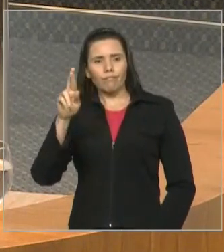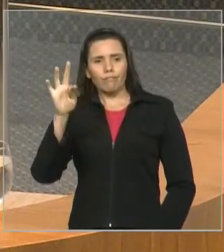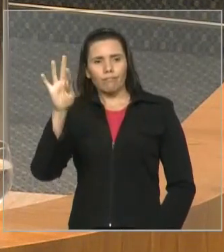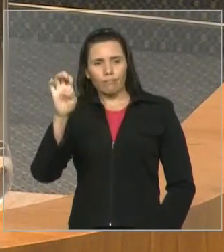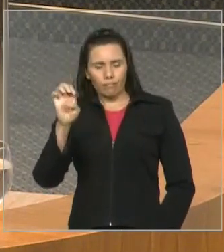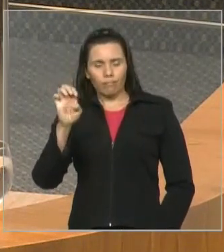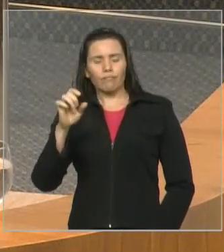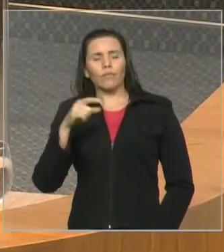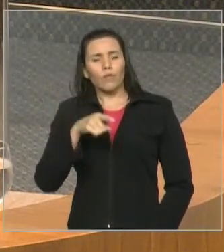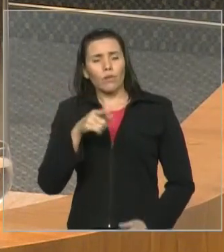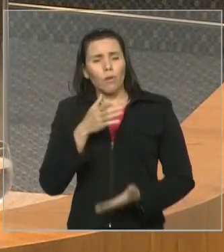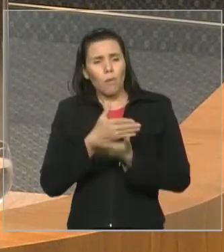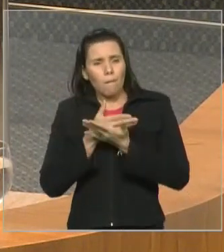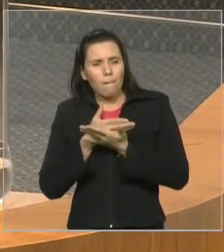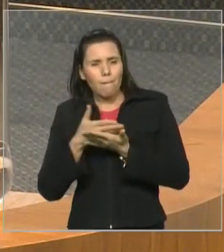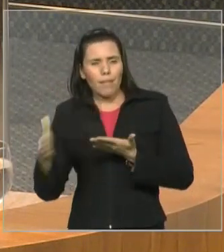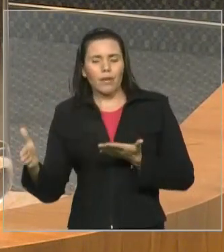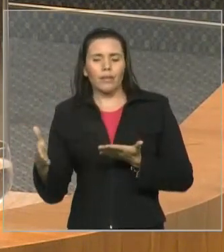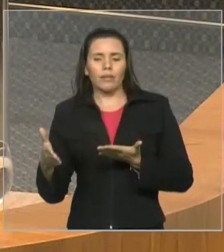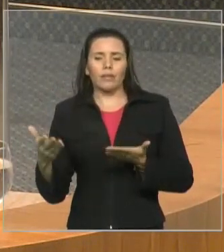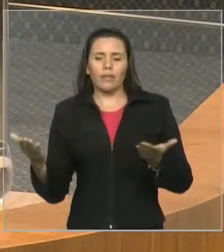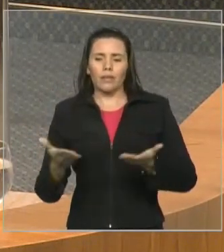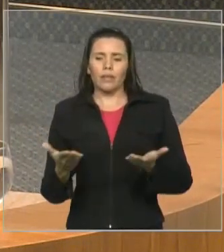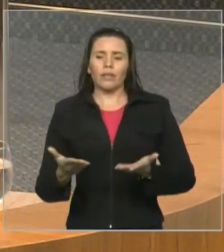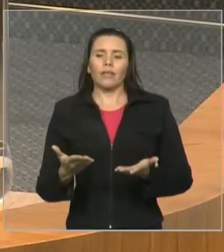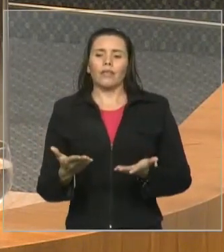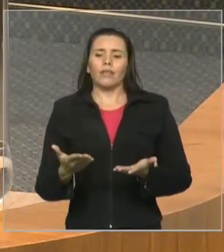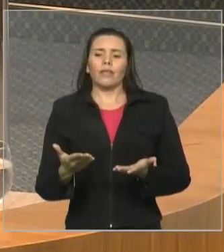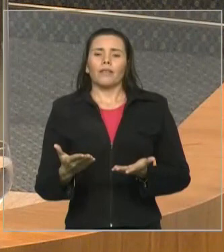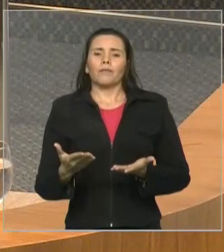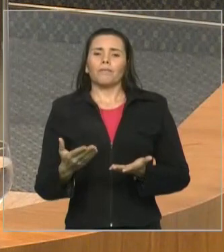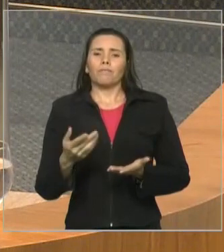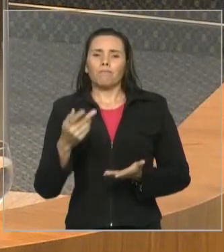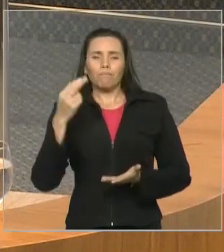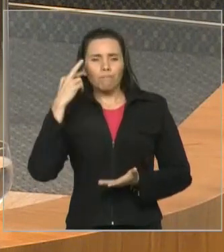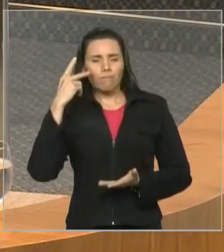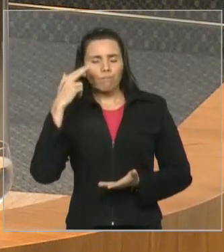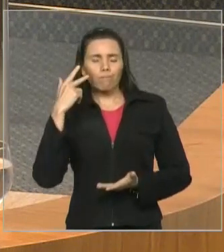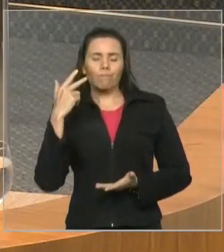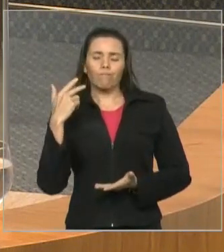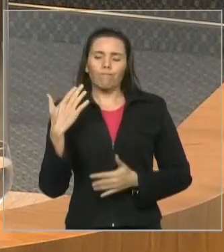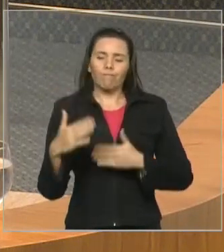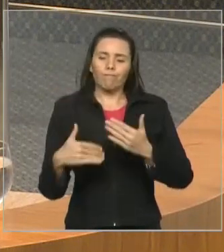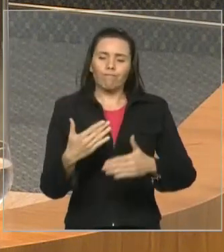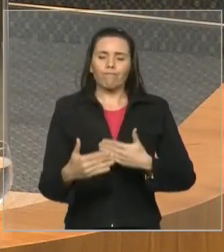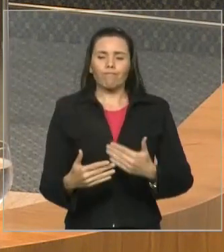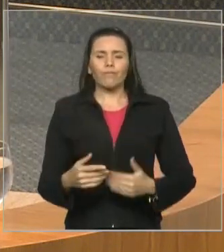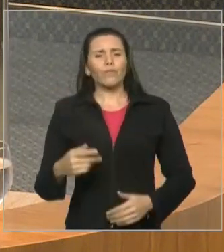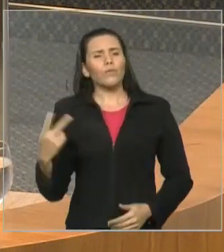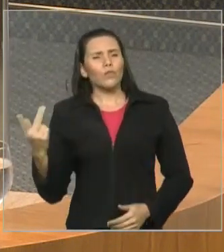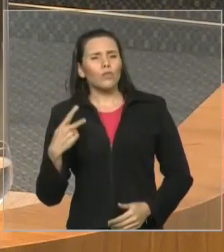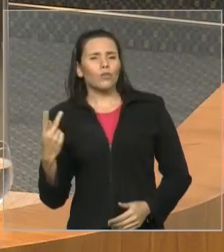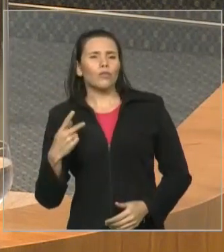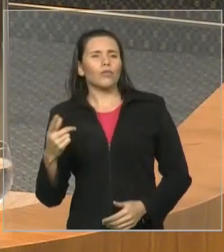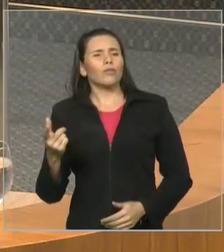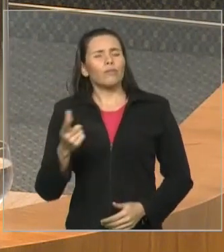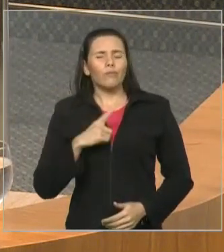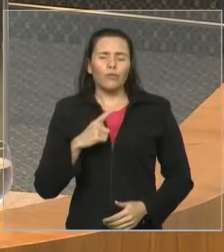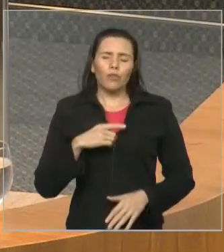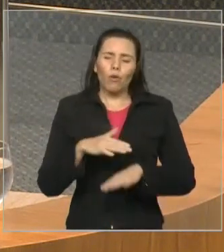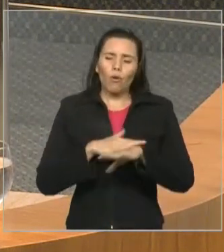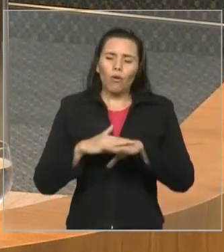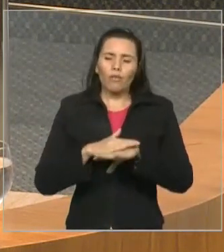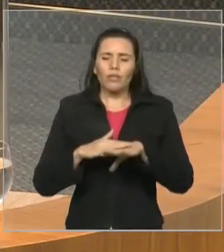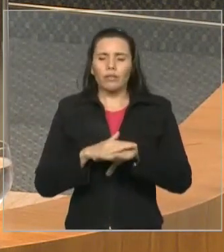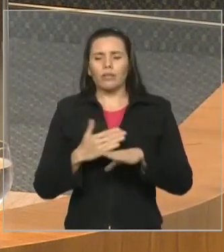governo. E, às vezes, tínhamos alguns diálogos, alguns mais leves e outros um pouquinho mais ásperos, porque cabe